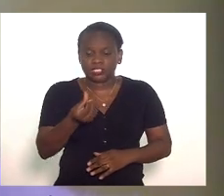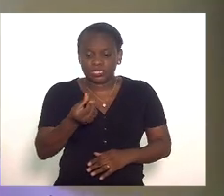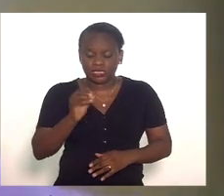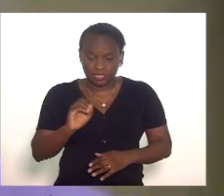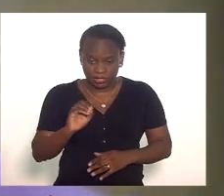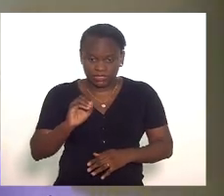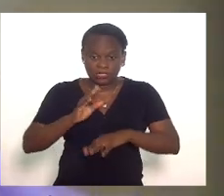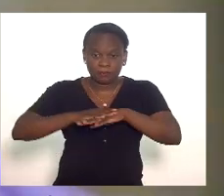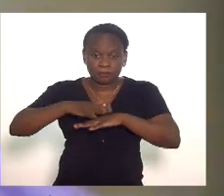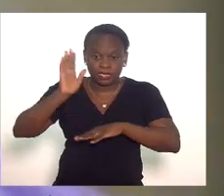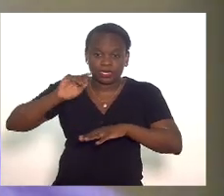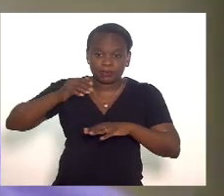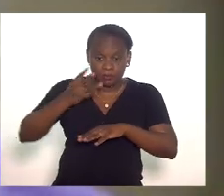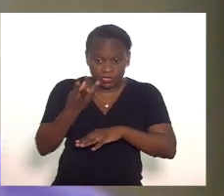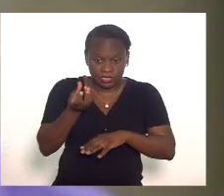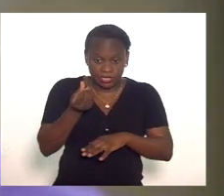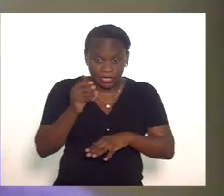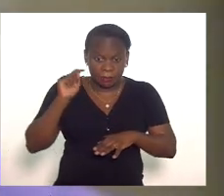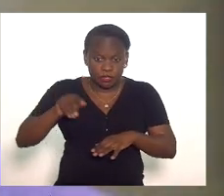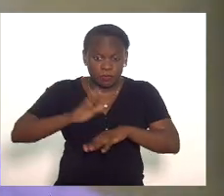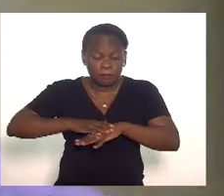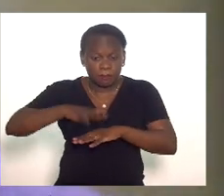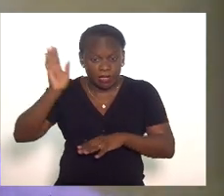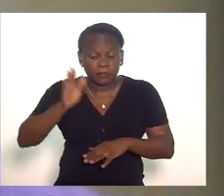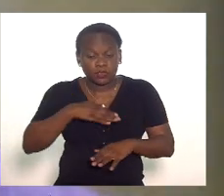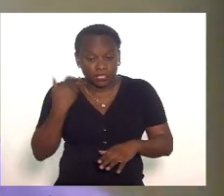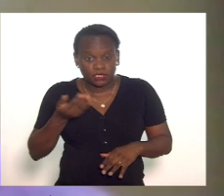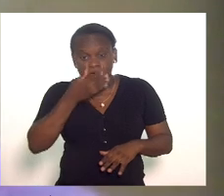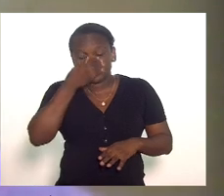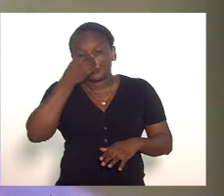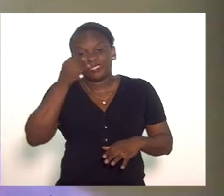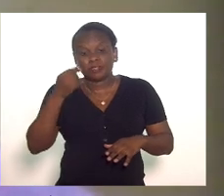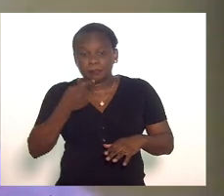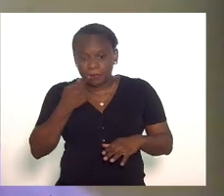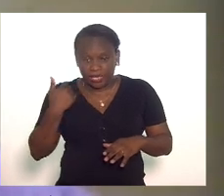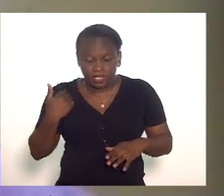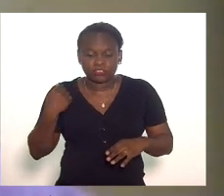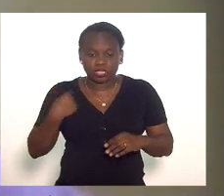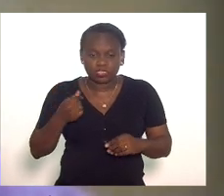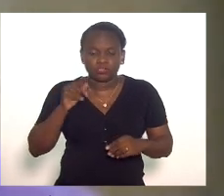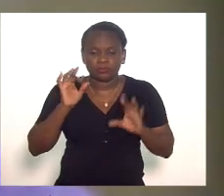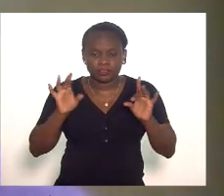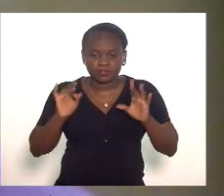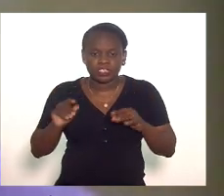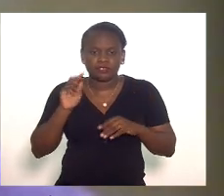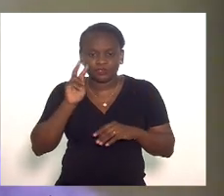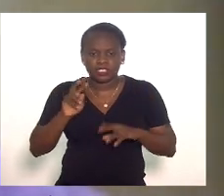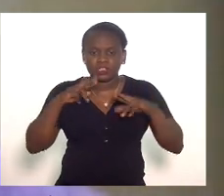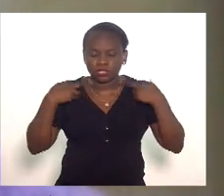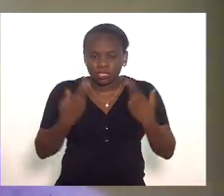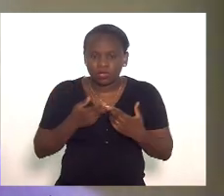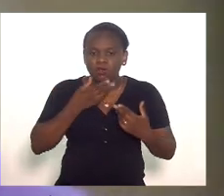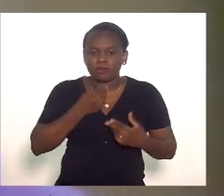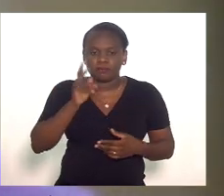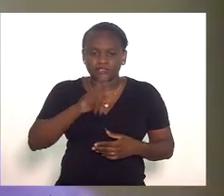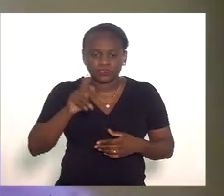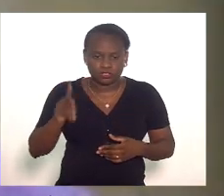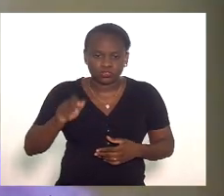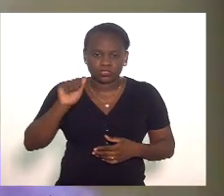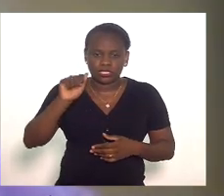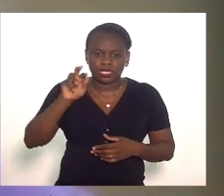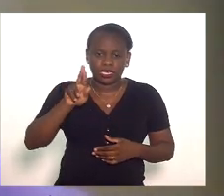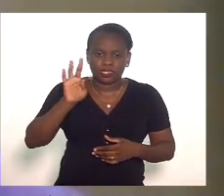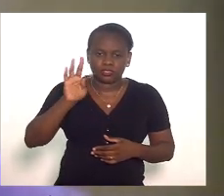mil mortes recentemente eu tive o privilégio de assistir a uma conferência do professor Arthur